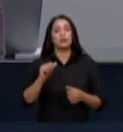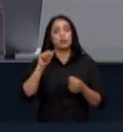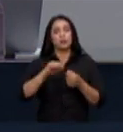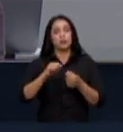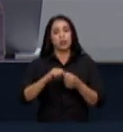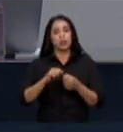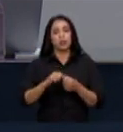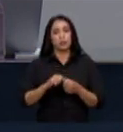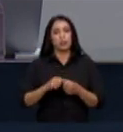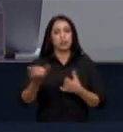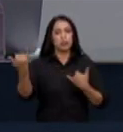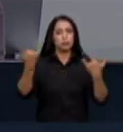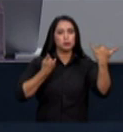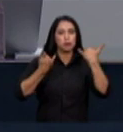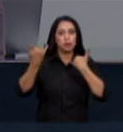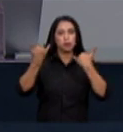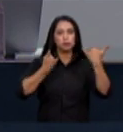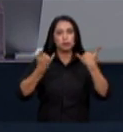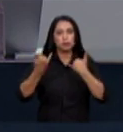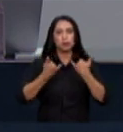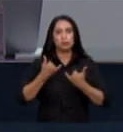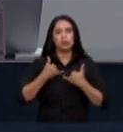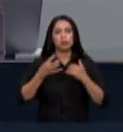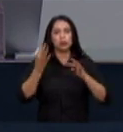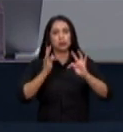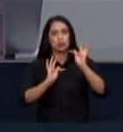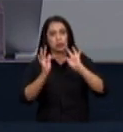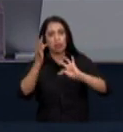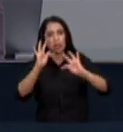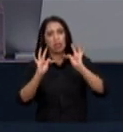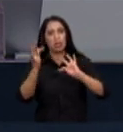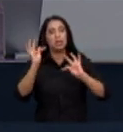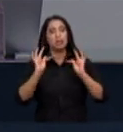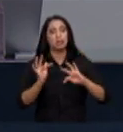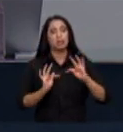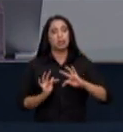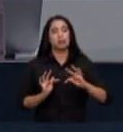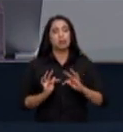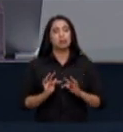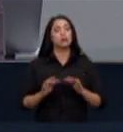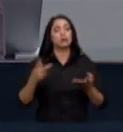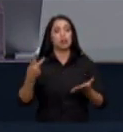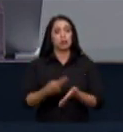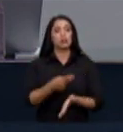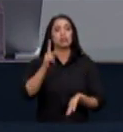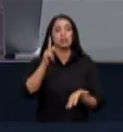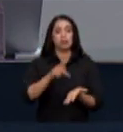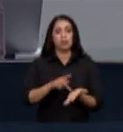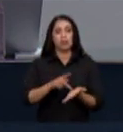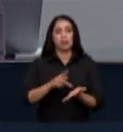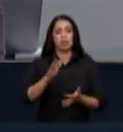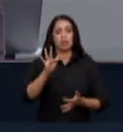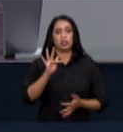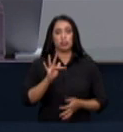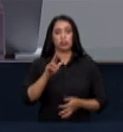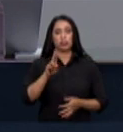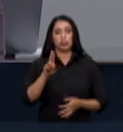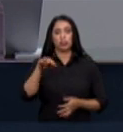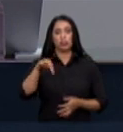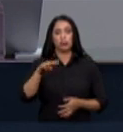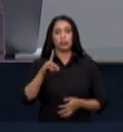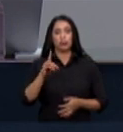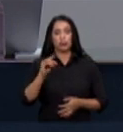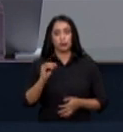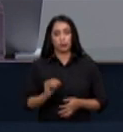informações de fato e informações técnicas a propósito da real situação do fundo que se alegava e se